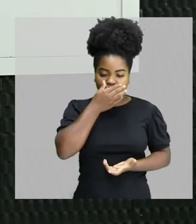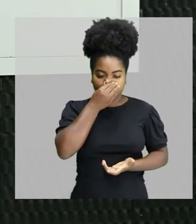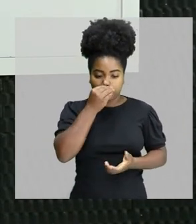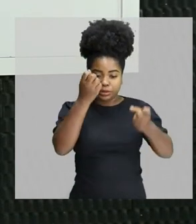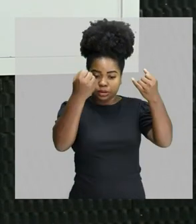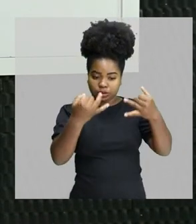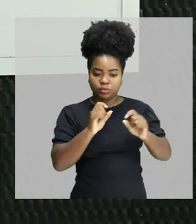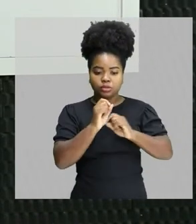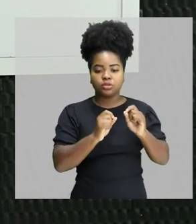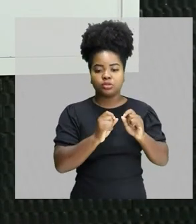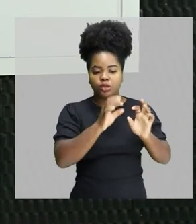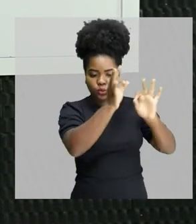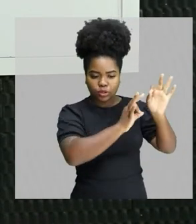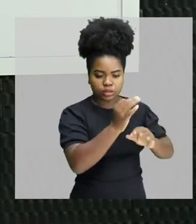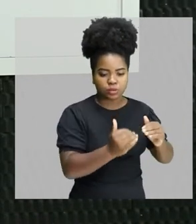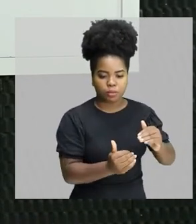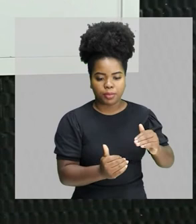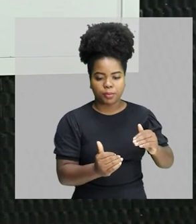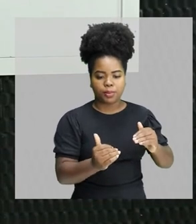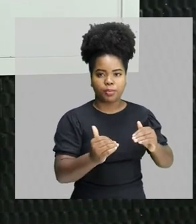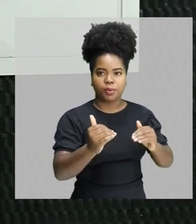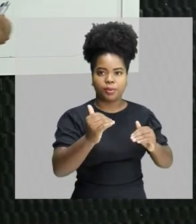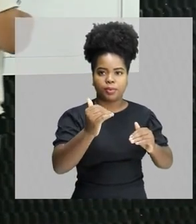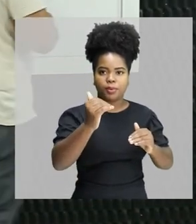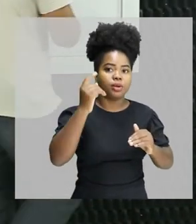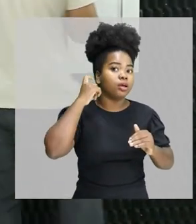E ele diz que está em ordem crescente de altura. Tá ok?